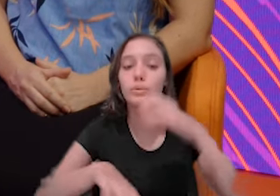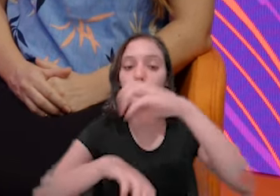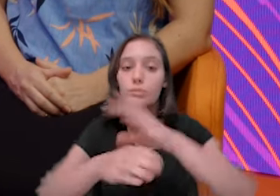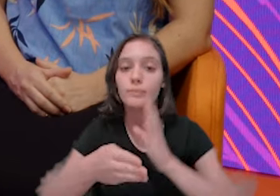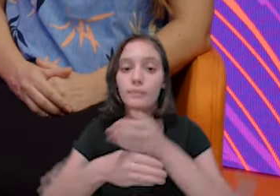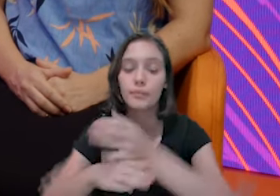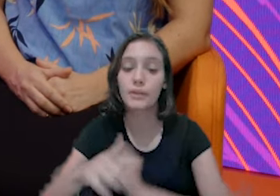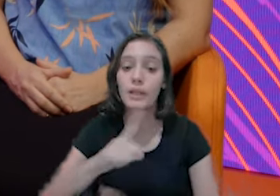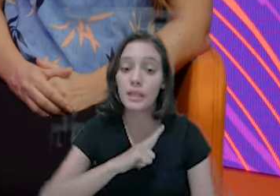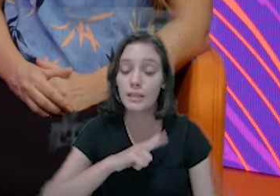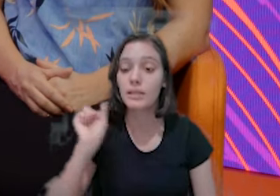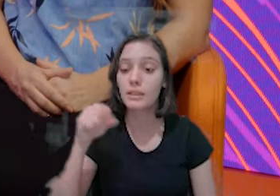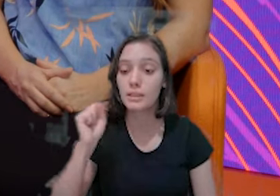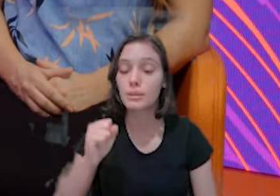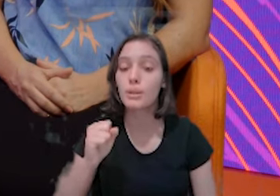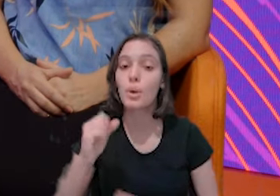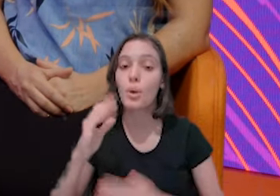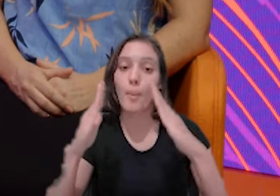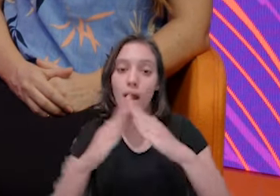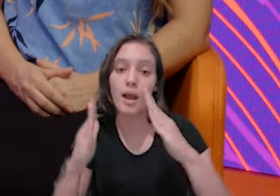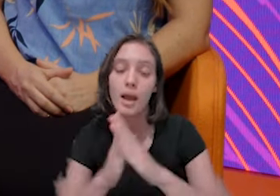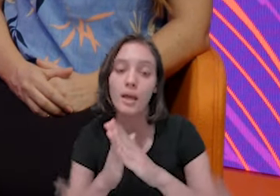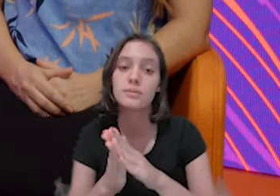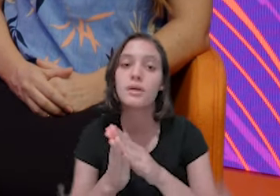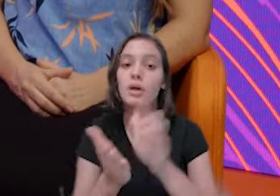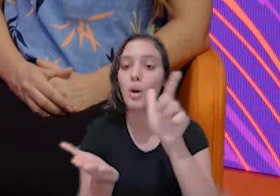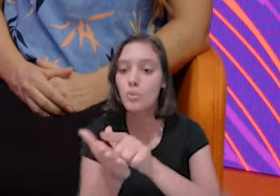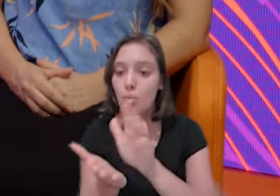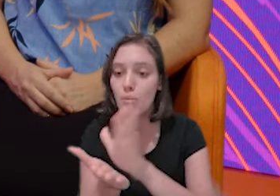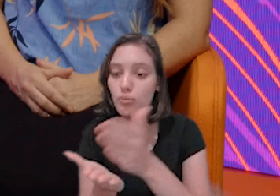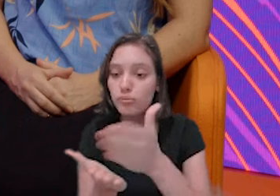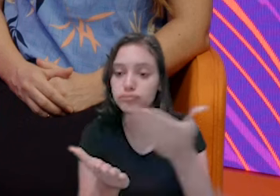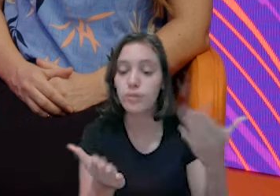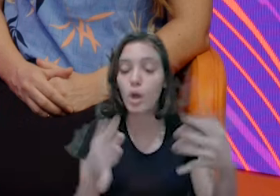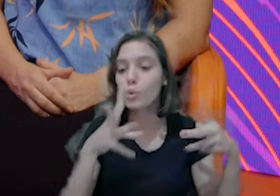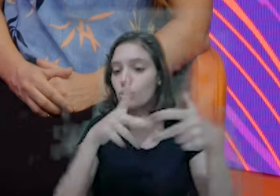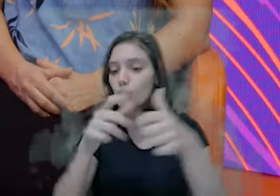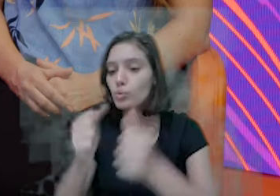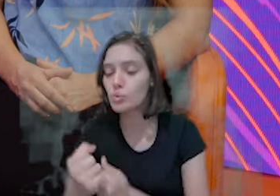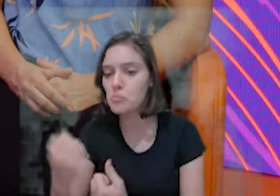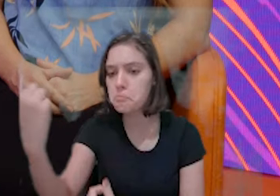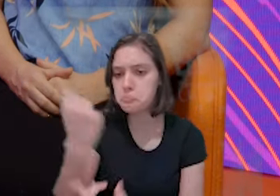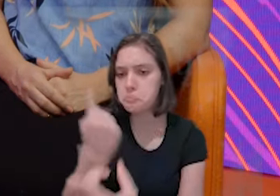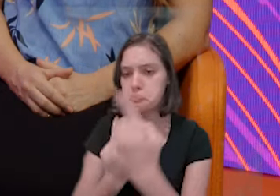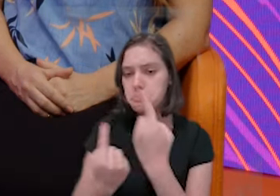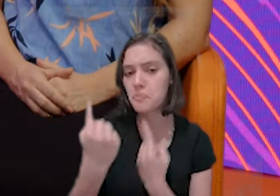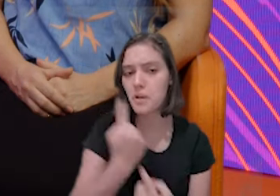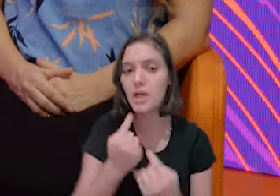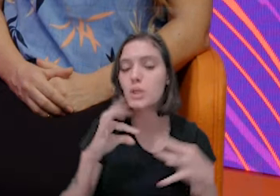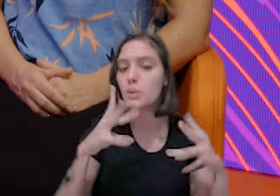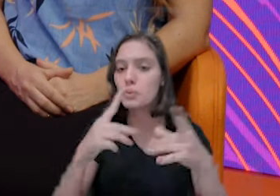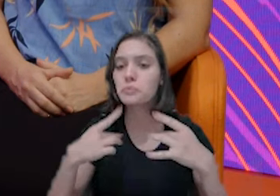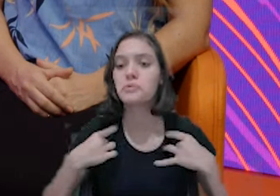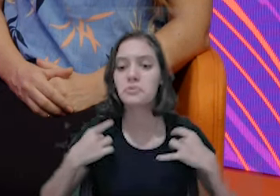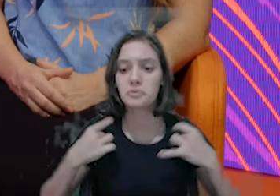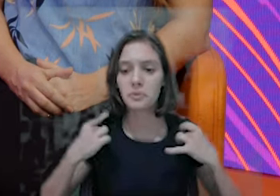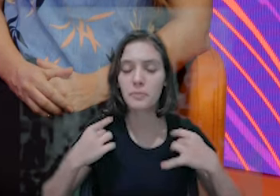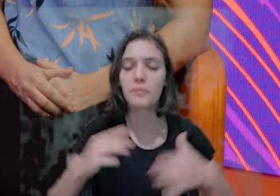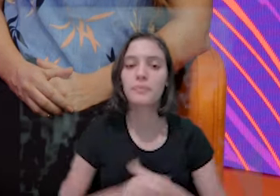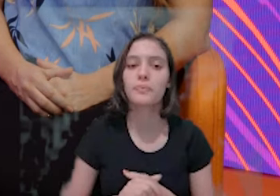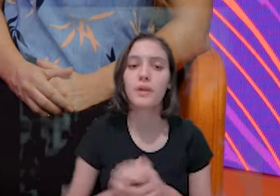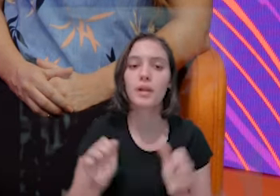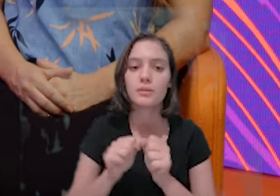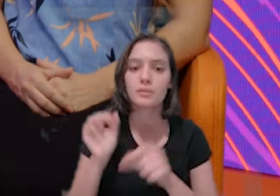são colaboradores. Eles, eles, eles, bem, fazem, ajudam. Tipo, ninguém está bancando as horas que eles estão lá. São